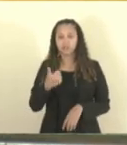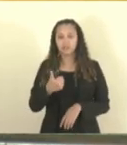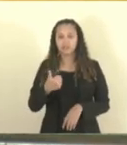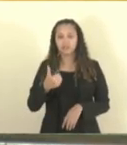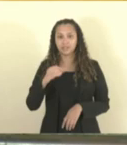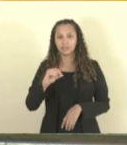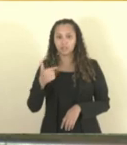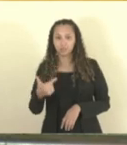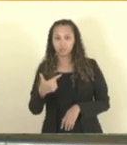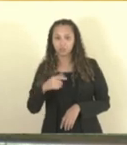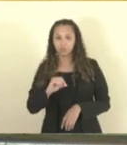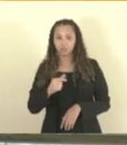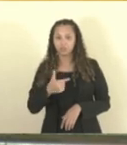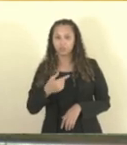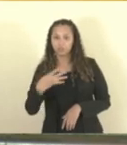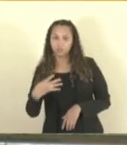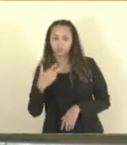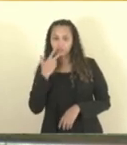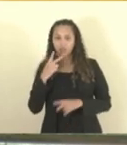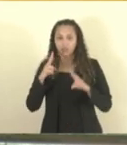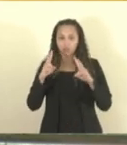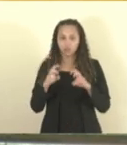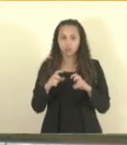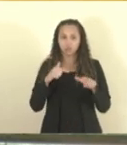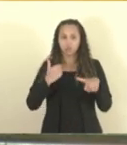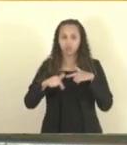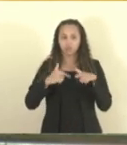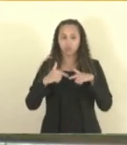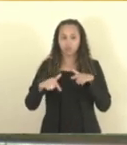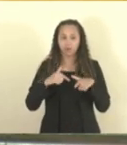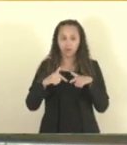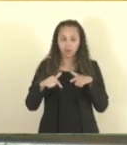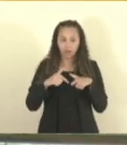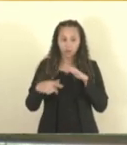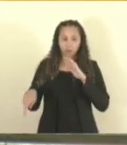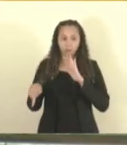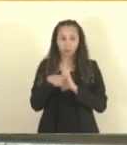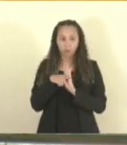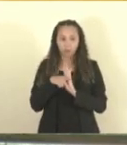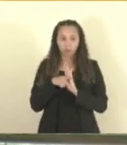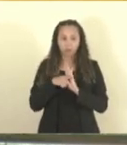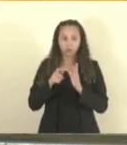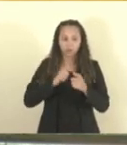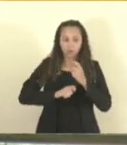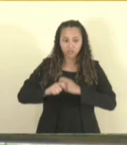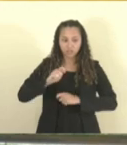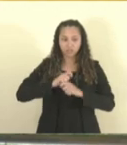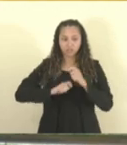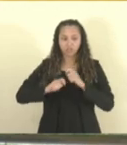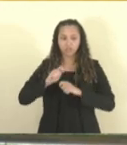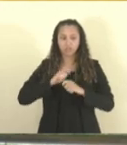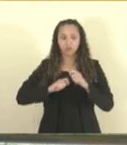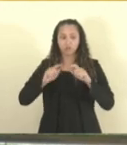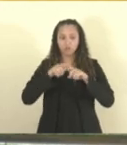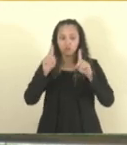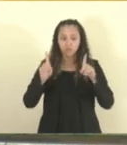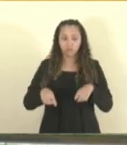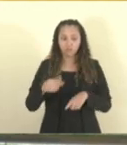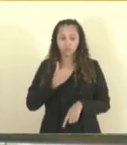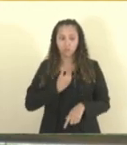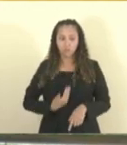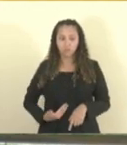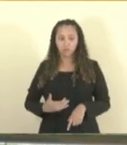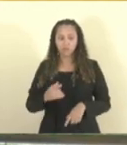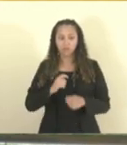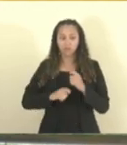-2024, que disciplina o exercício de atividades próprias na área de licitação por servidores públicos